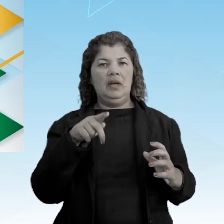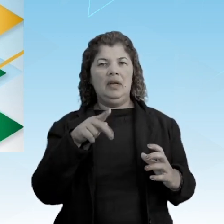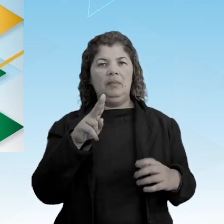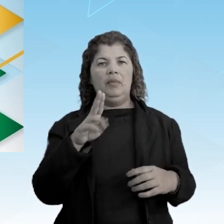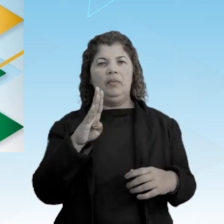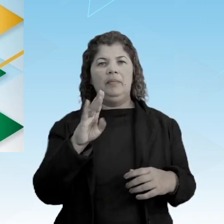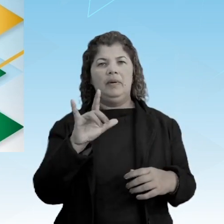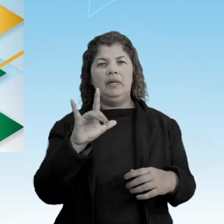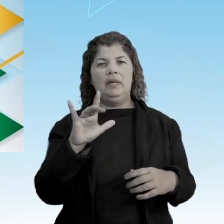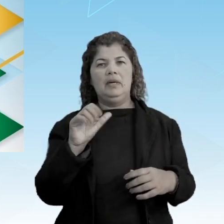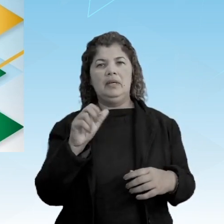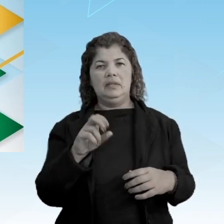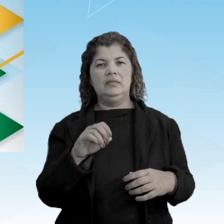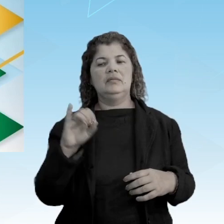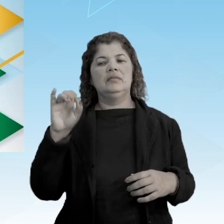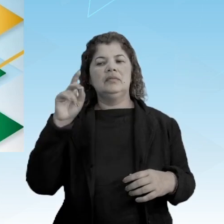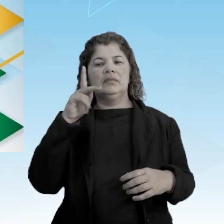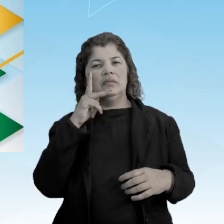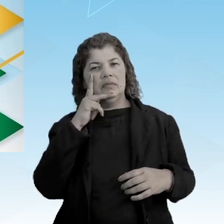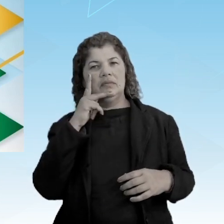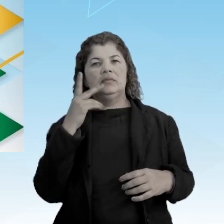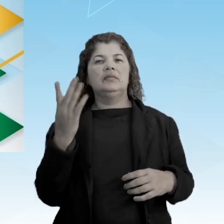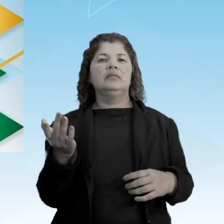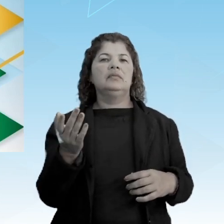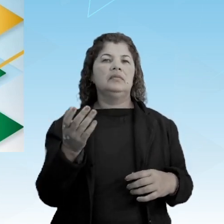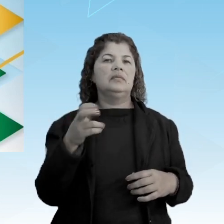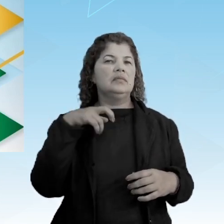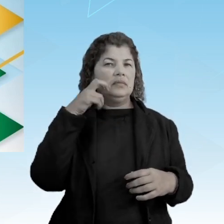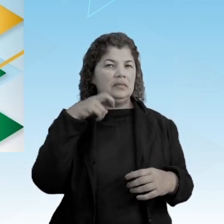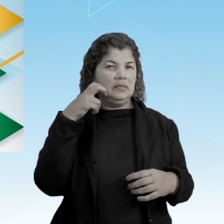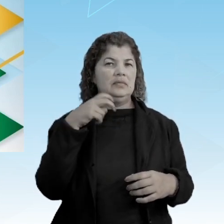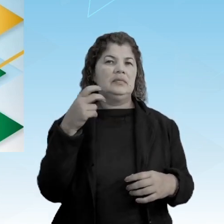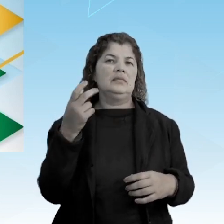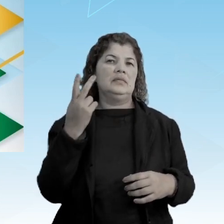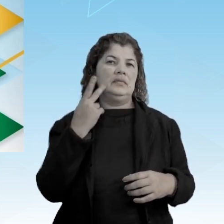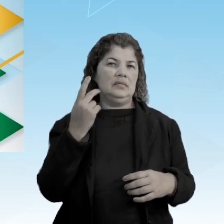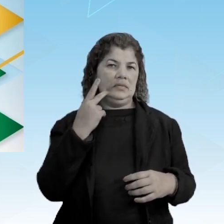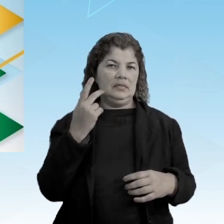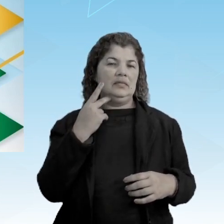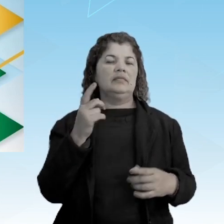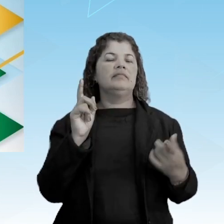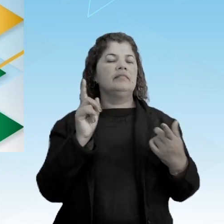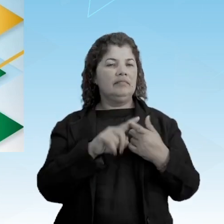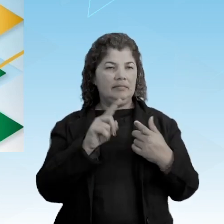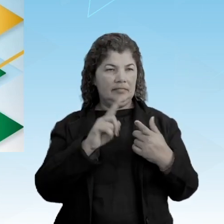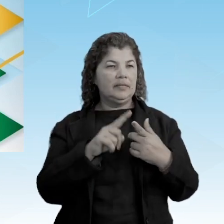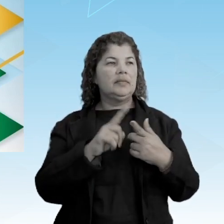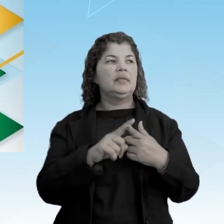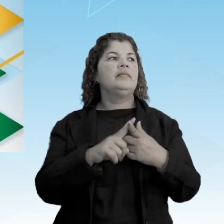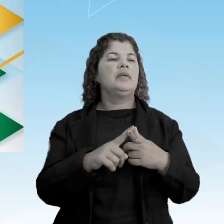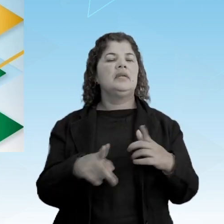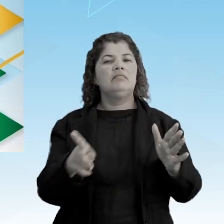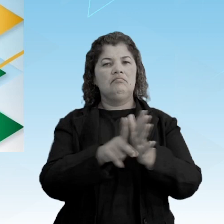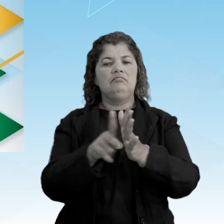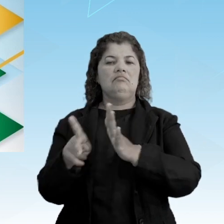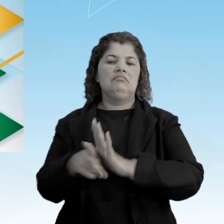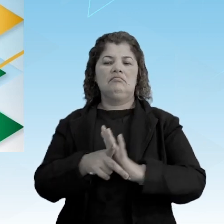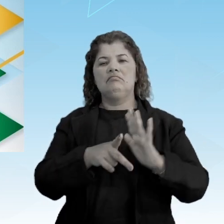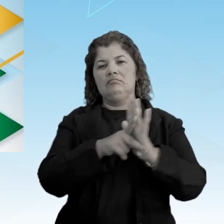paraibanos, portuguares e cearenses também tomaram o poder em suas províncias,